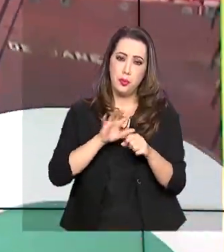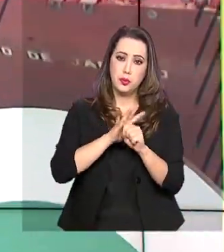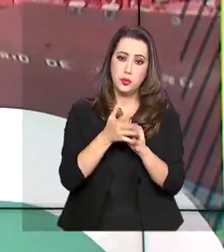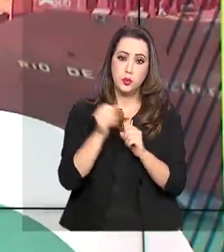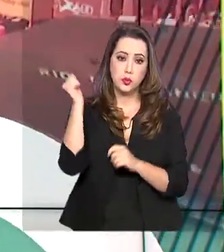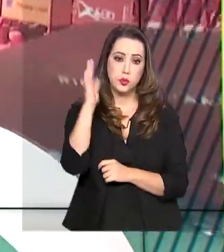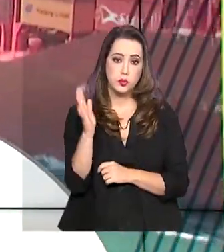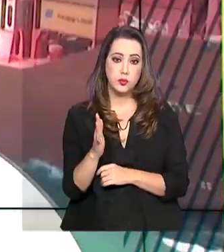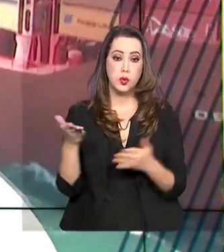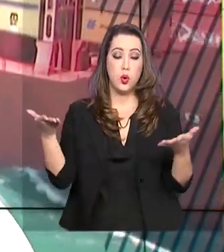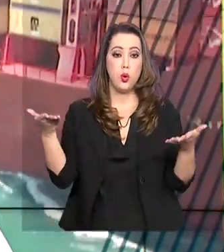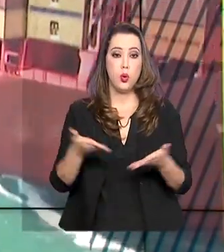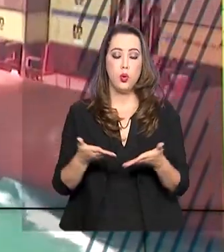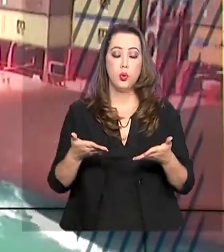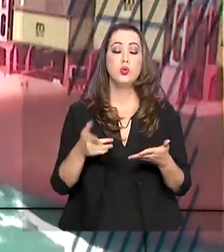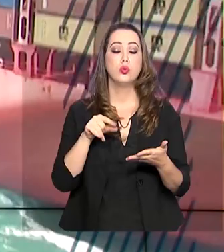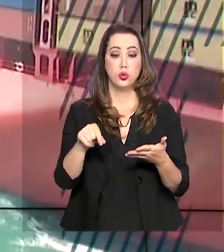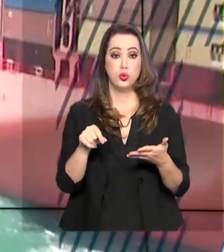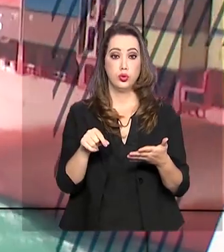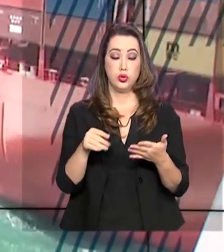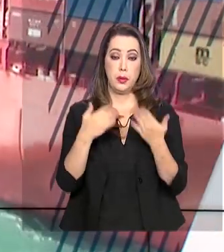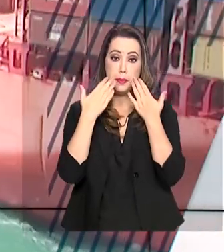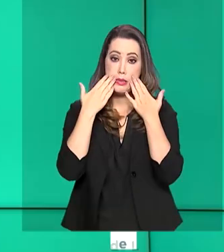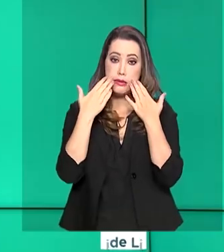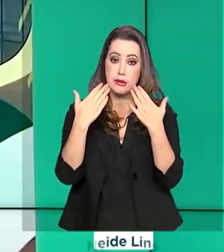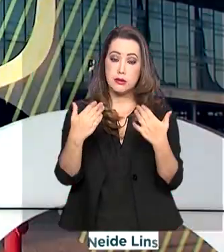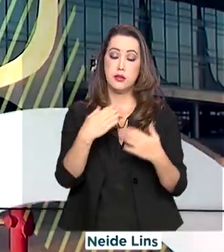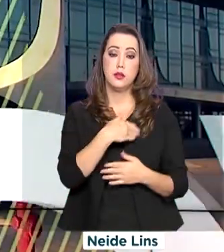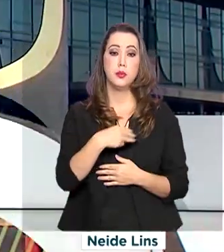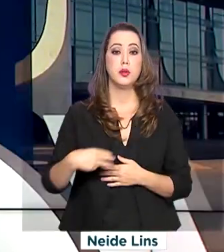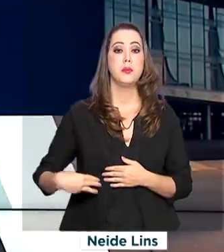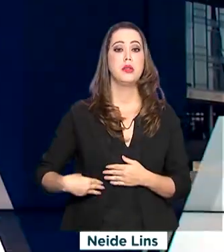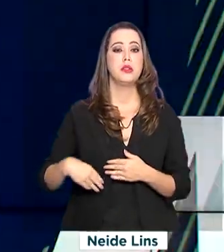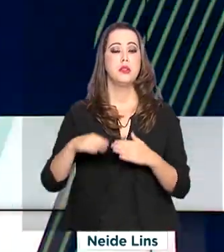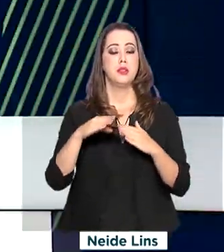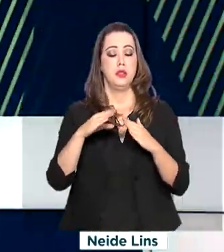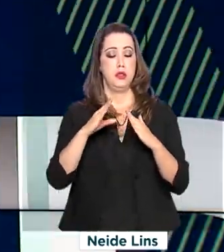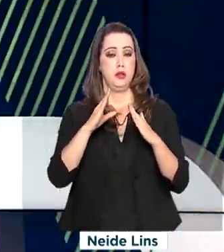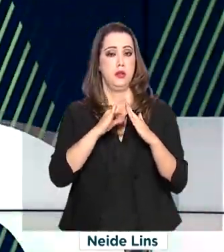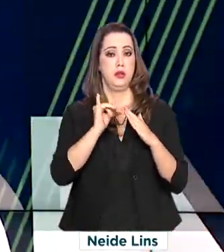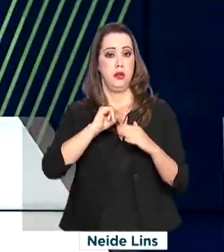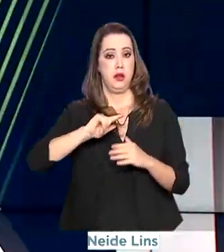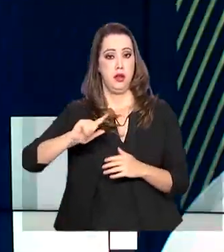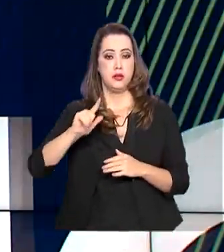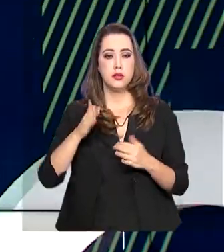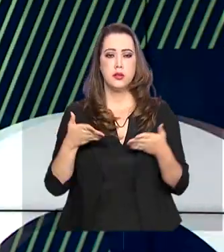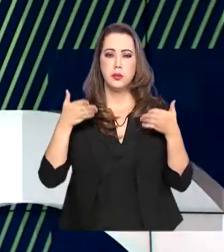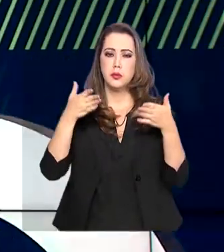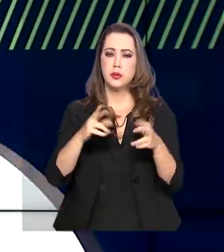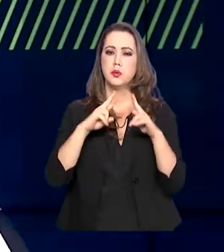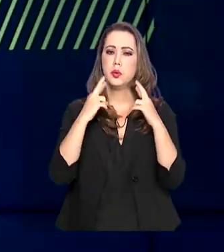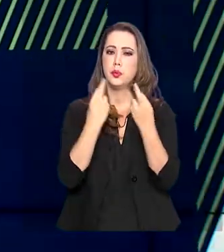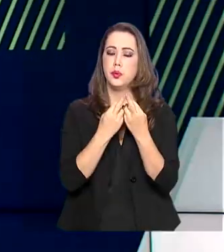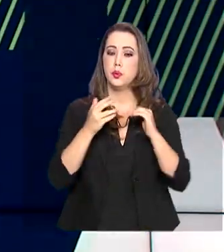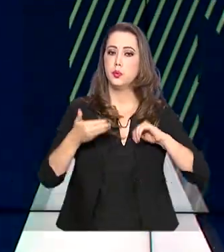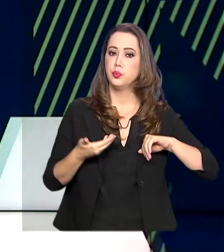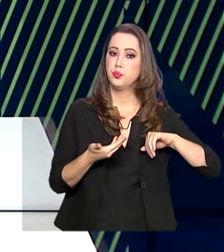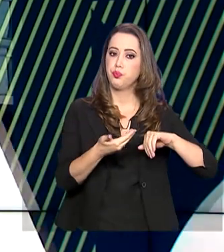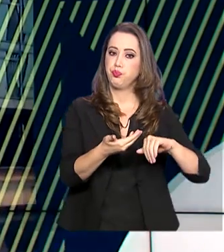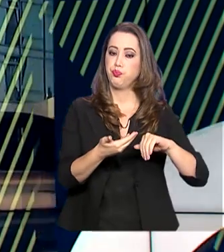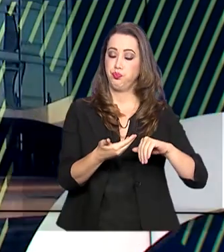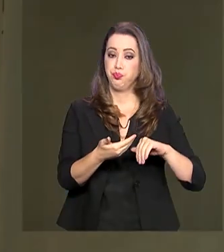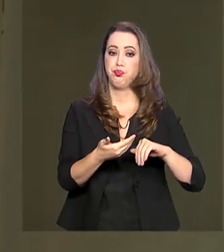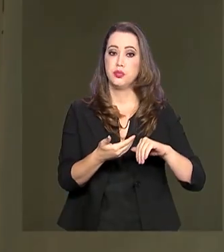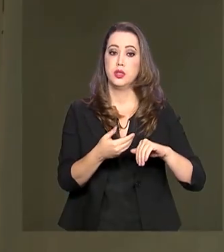no Brasil foi feito hoje pelo ministro-chefe da Casa Civil, que participou de audiência em comissão do Congresso. Braga